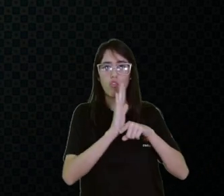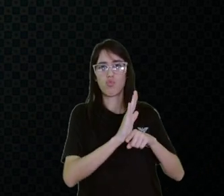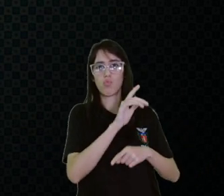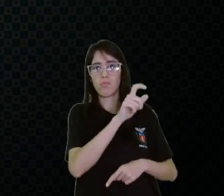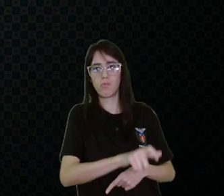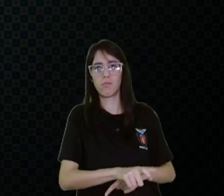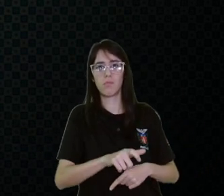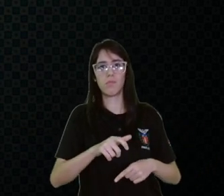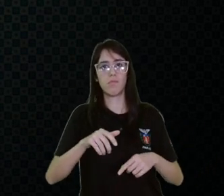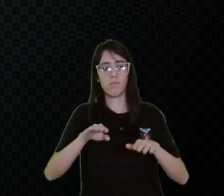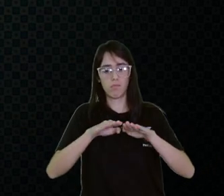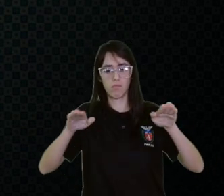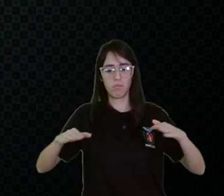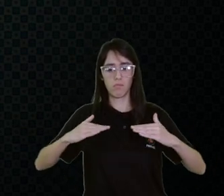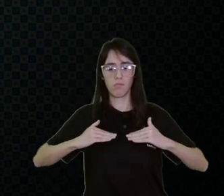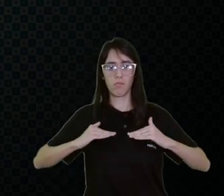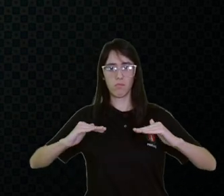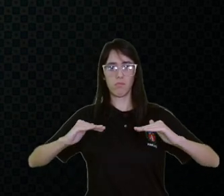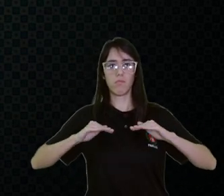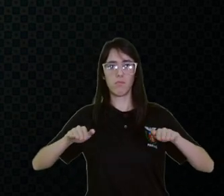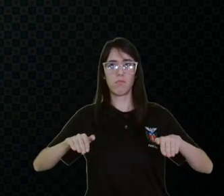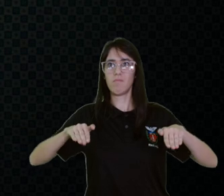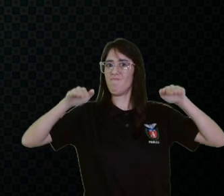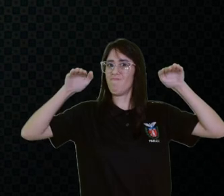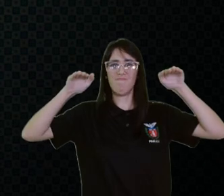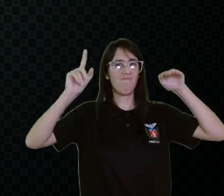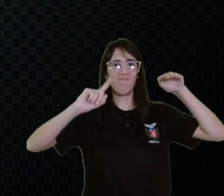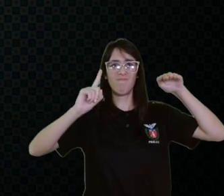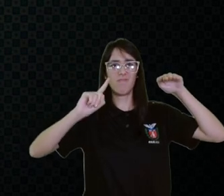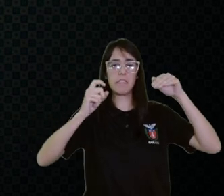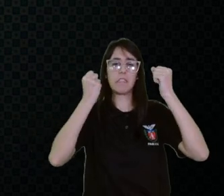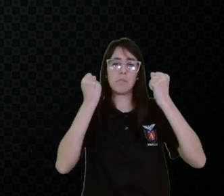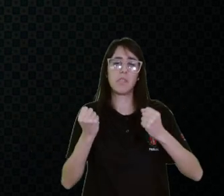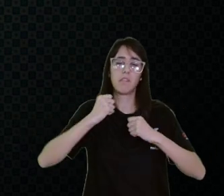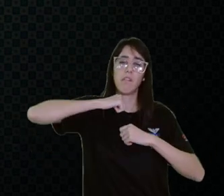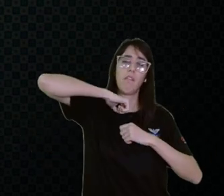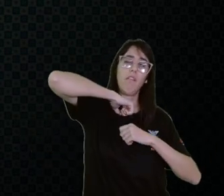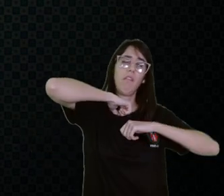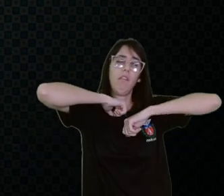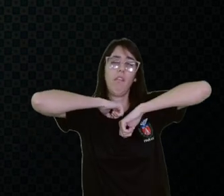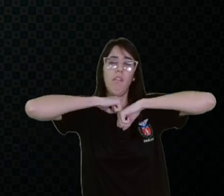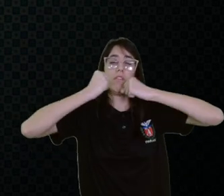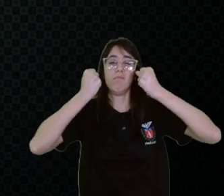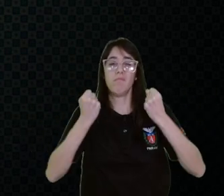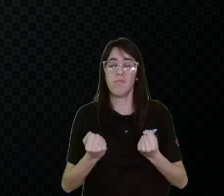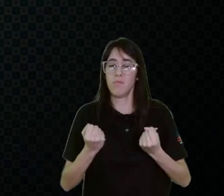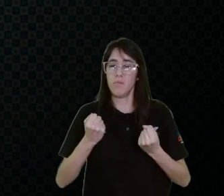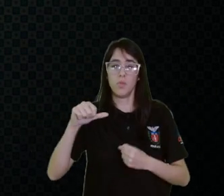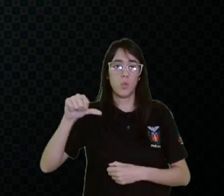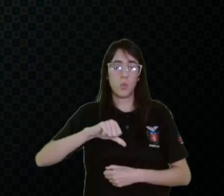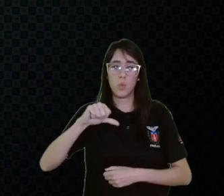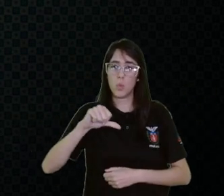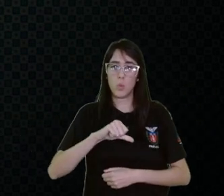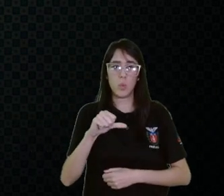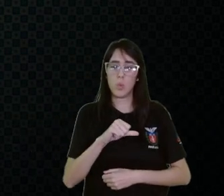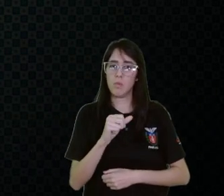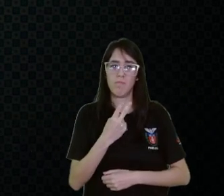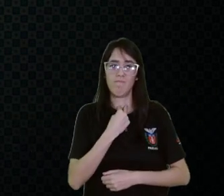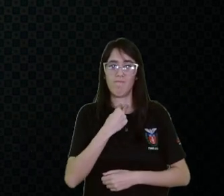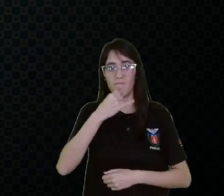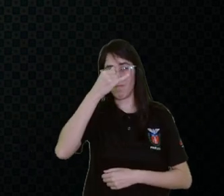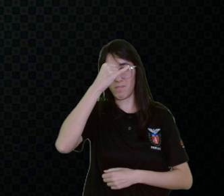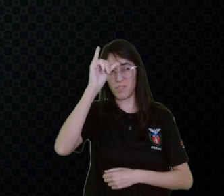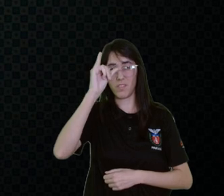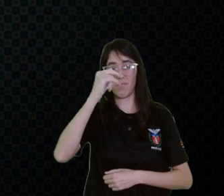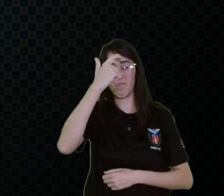altura peitoral, eu não posso nem ter mais alto porque eu vou sobrecarregar ombro, eu vou comprometer esse aprendizado